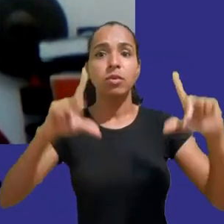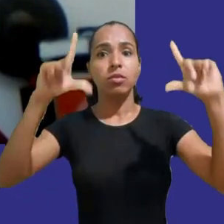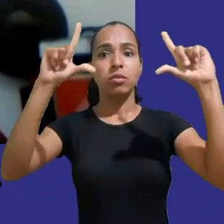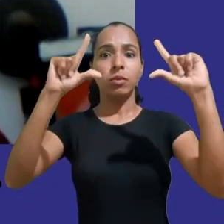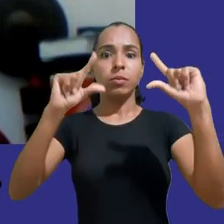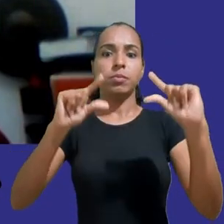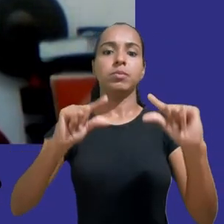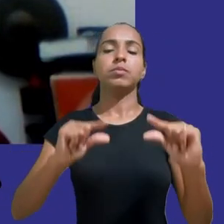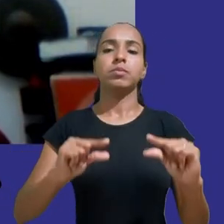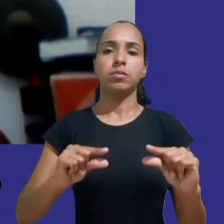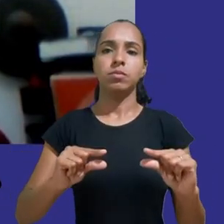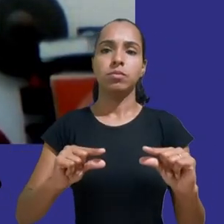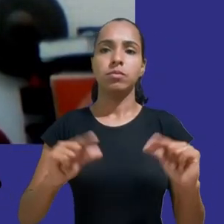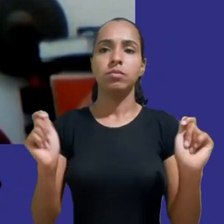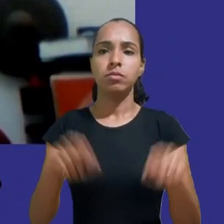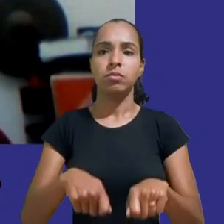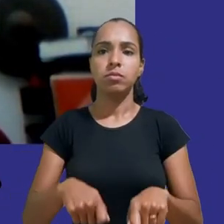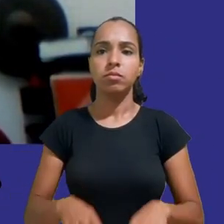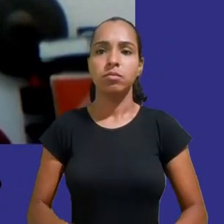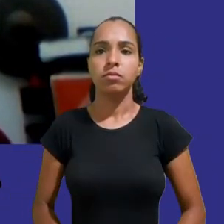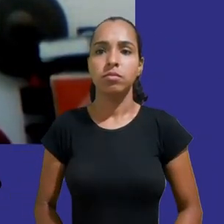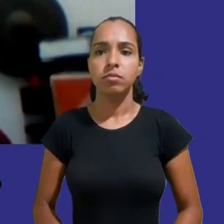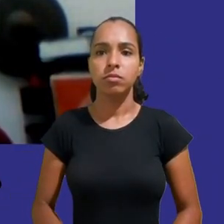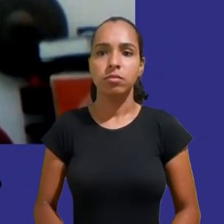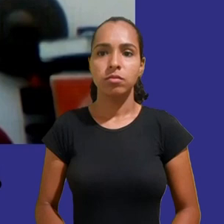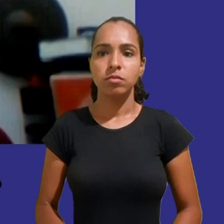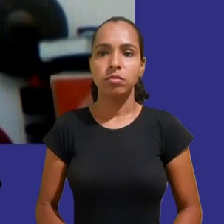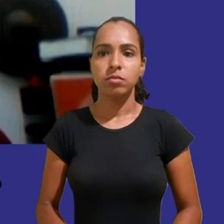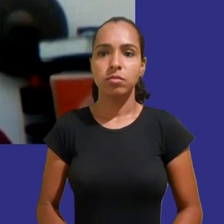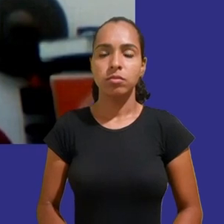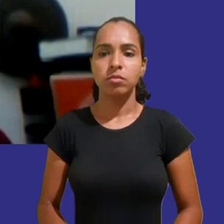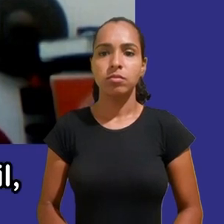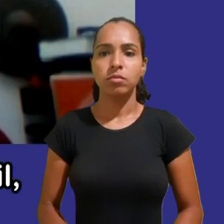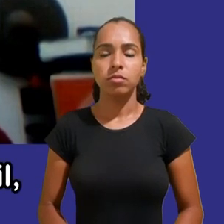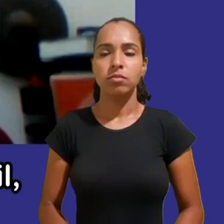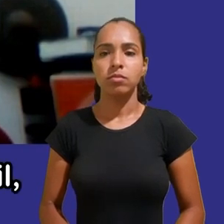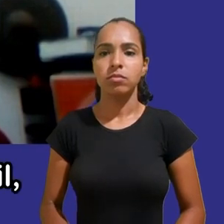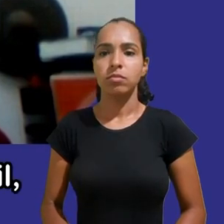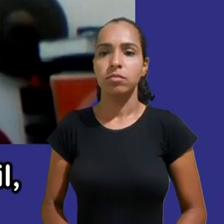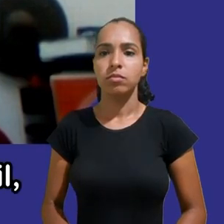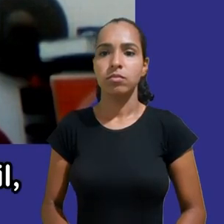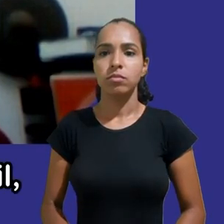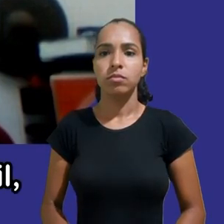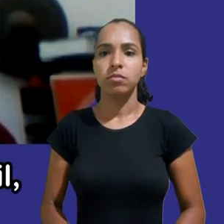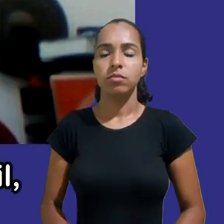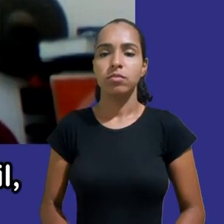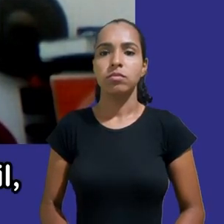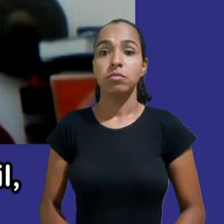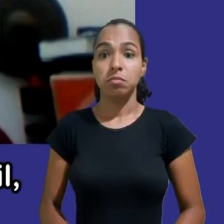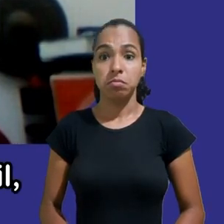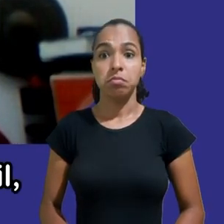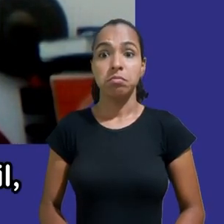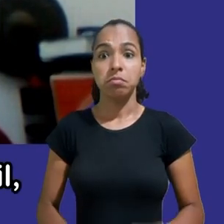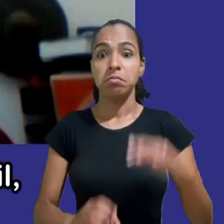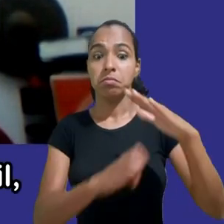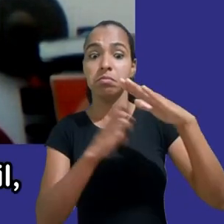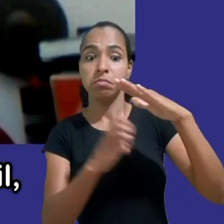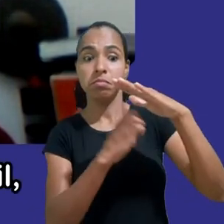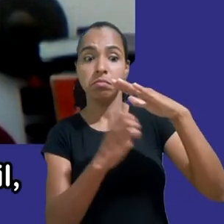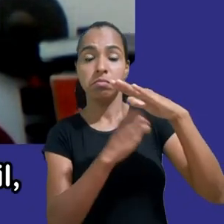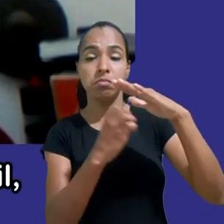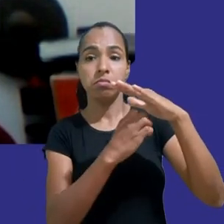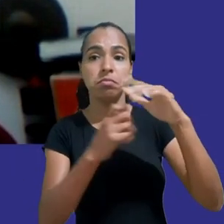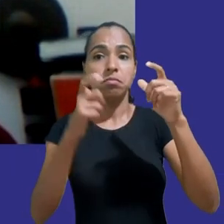está um pouco desatualizado mas os números são significativos A empresa Superawesome especializada em